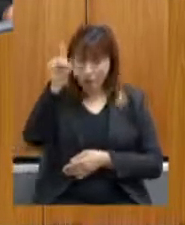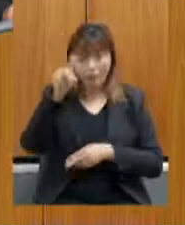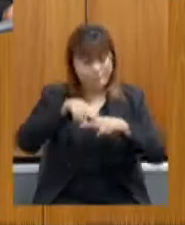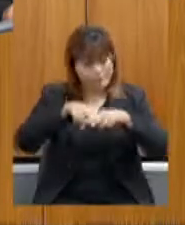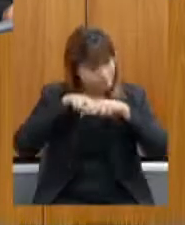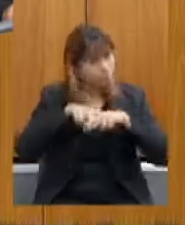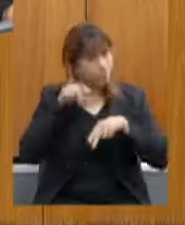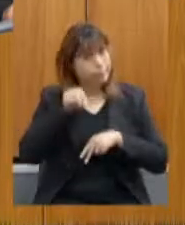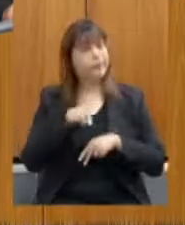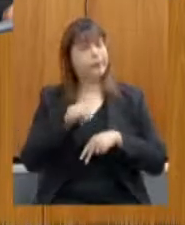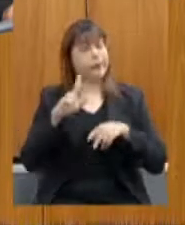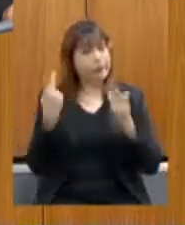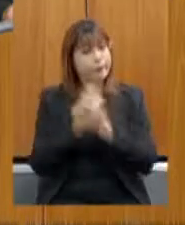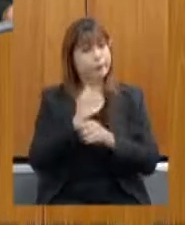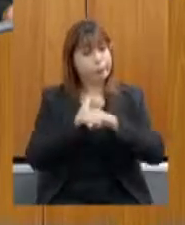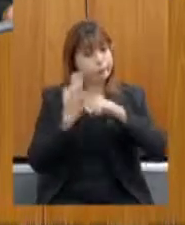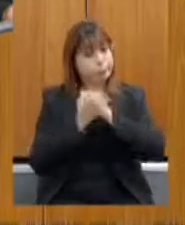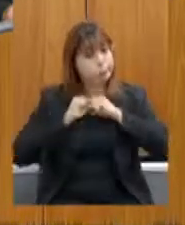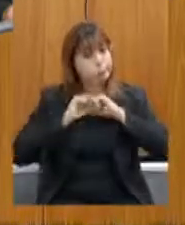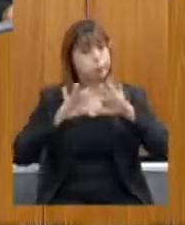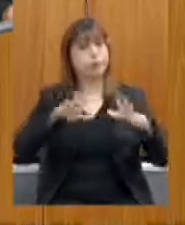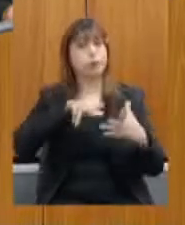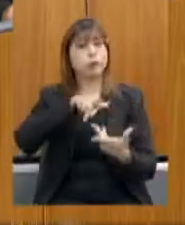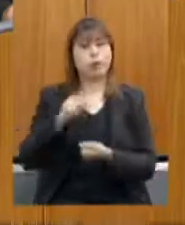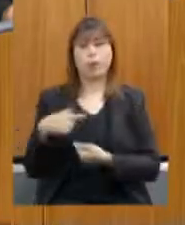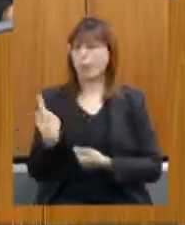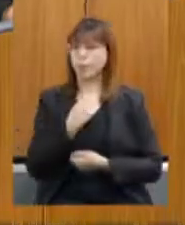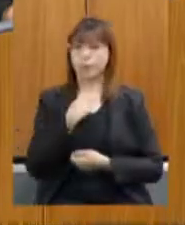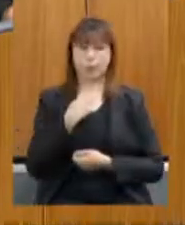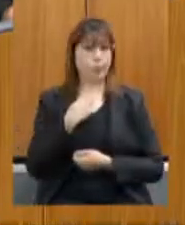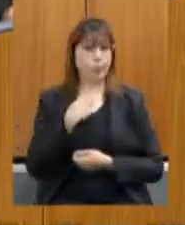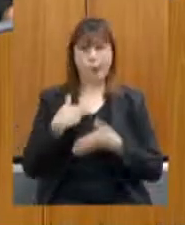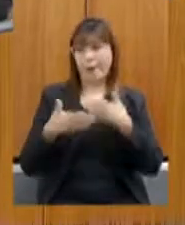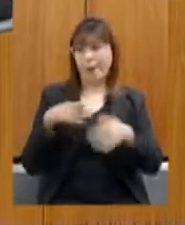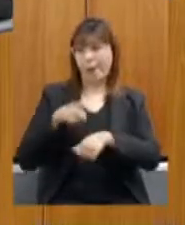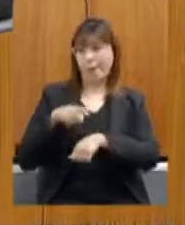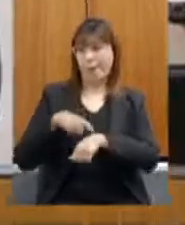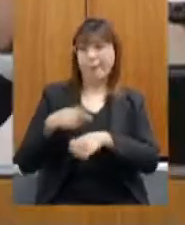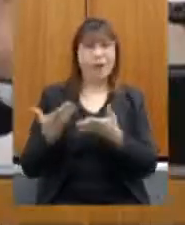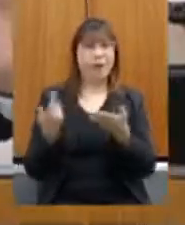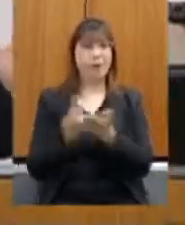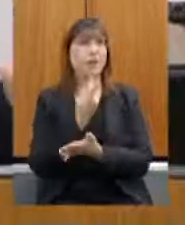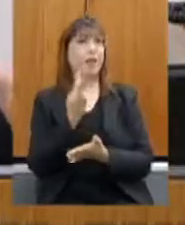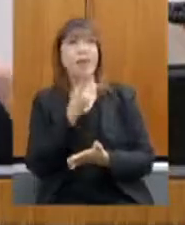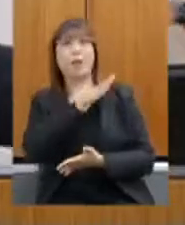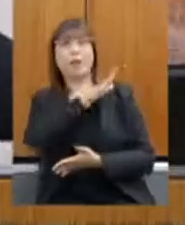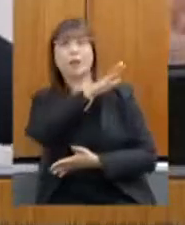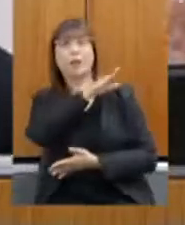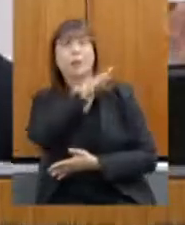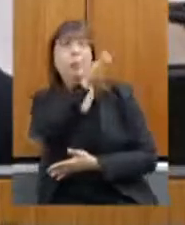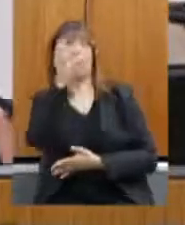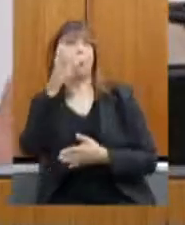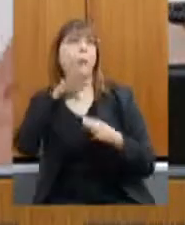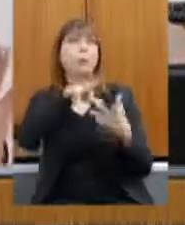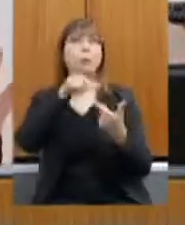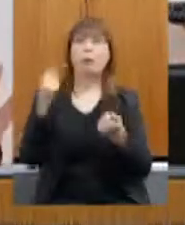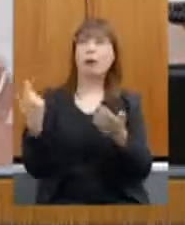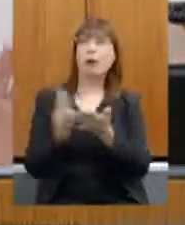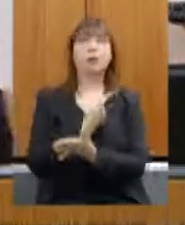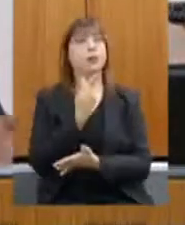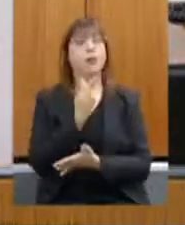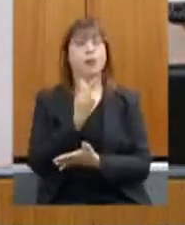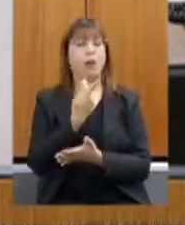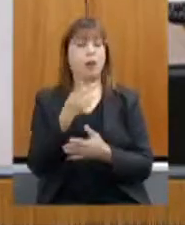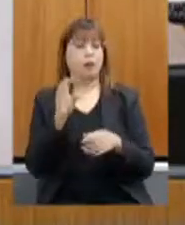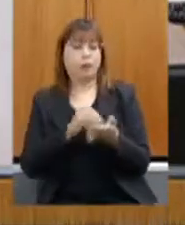e nós não podemos ser surpreendidos novamente a qualquer momento, em qualquer lugar do mundo, por eximir de responsabilidade um